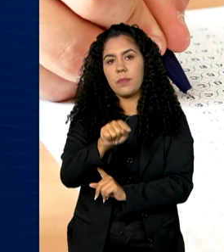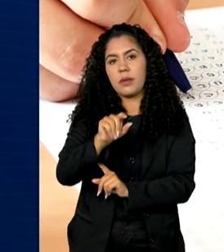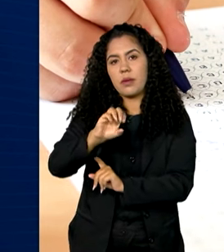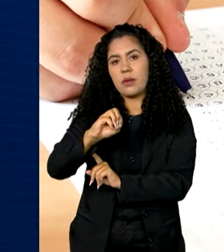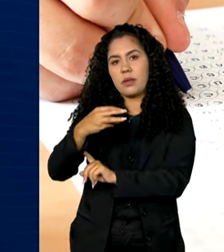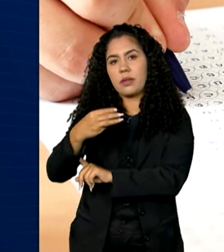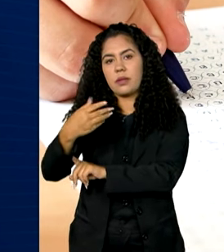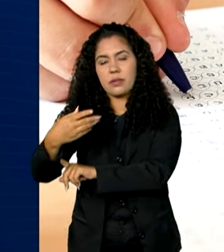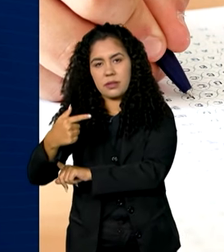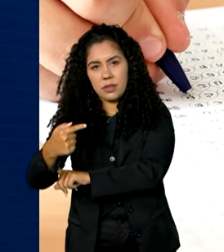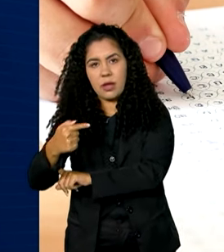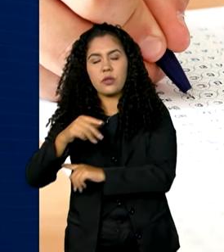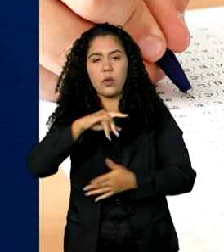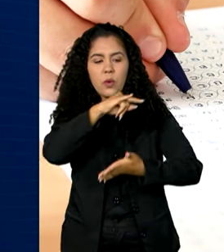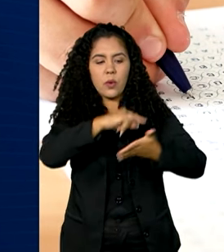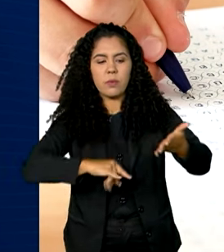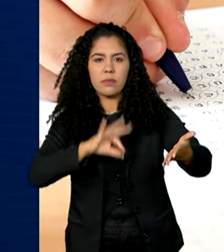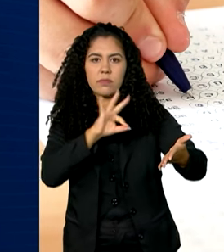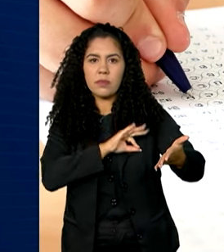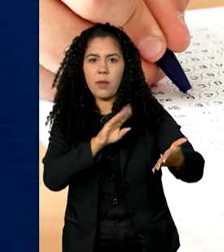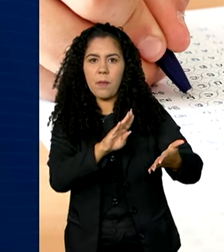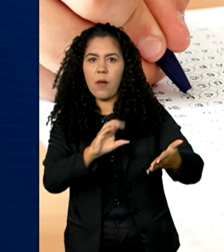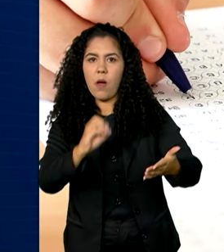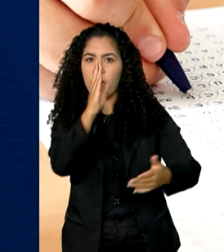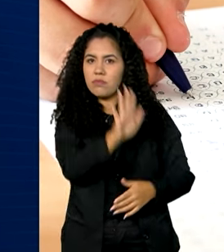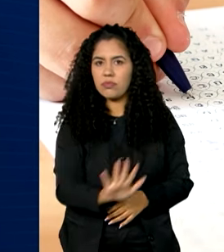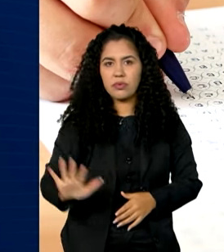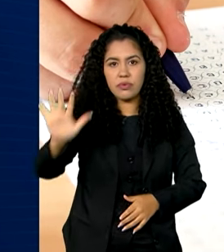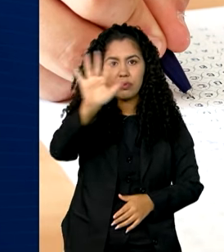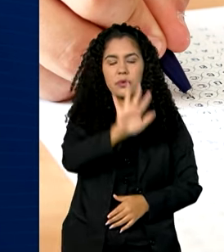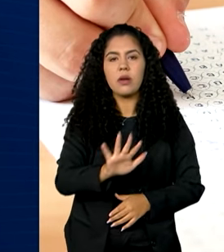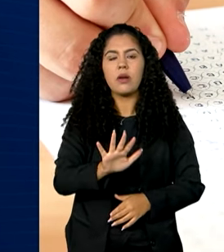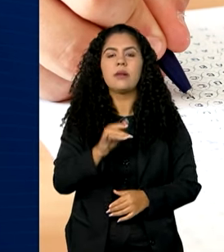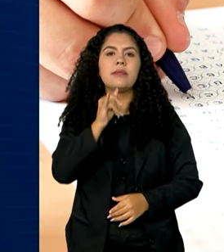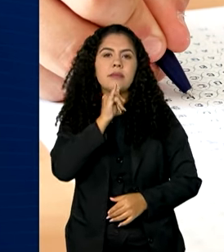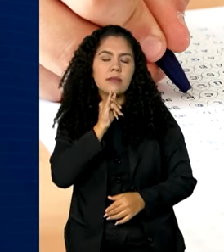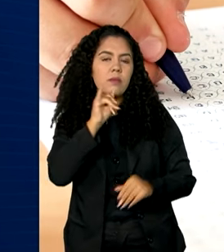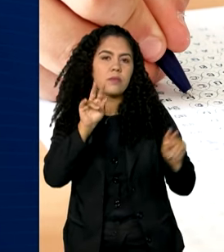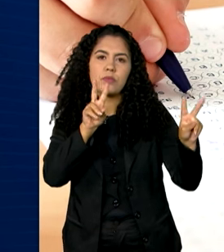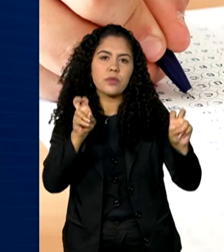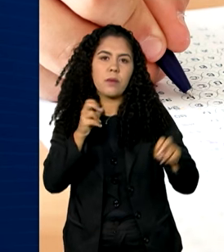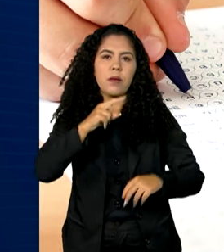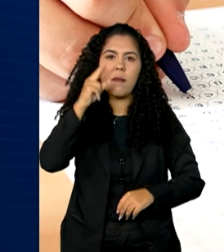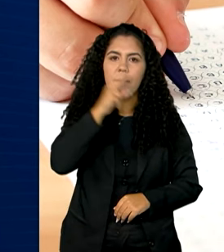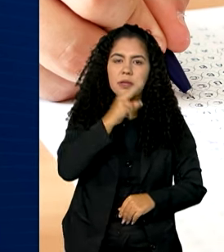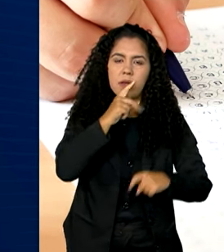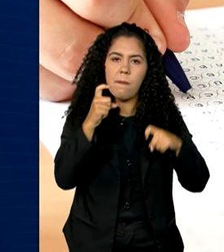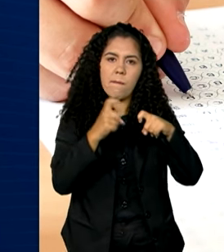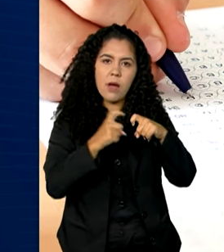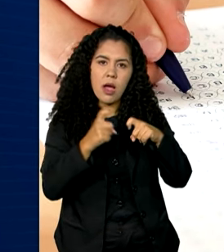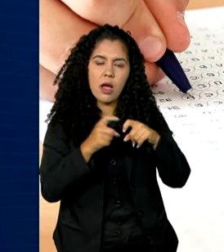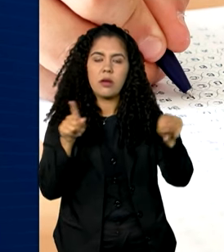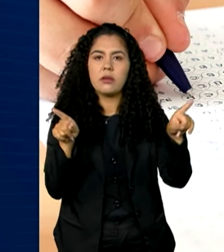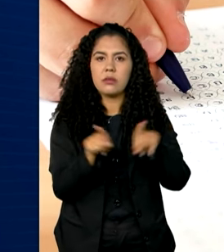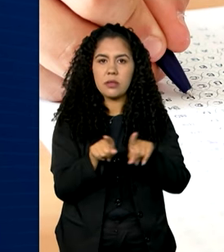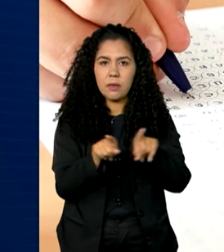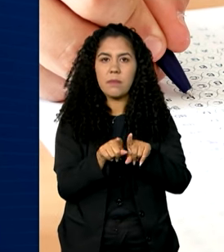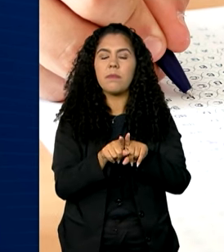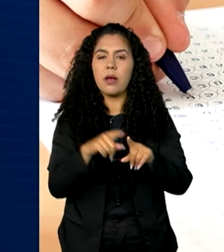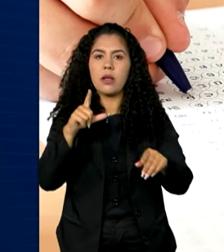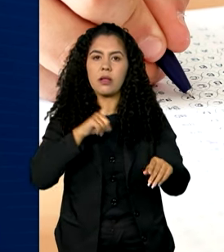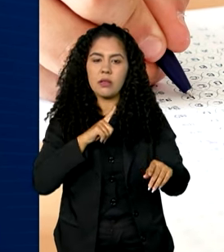ocorrências em todo o país. As mais comuns foram emergências médicas, interrupção no